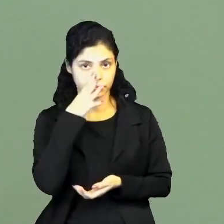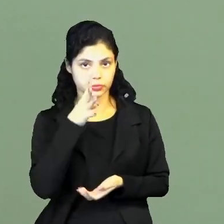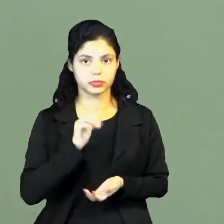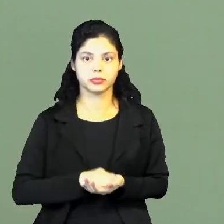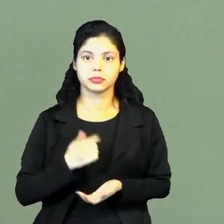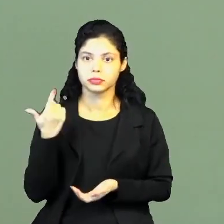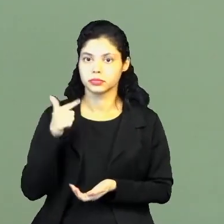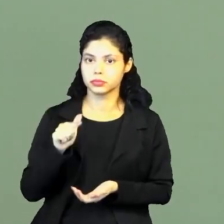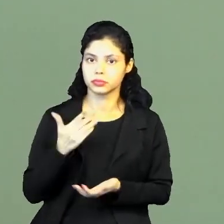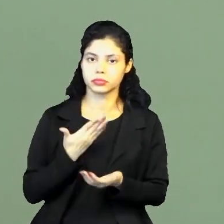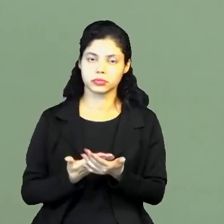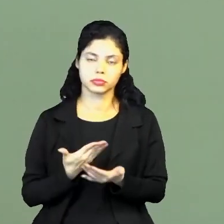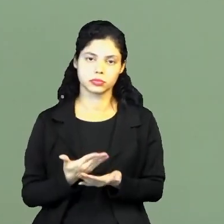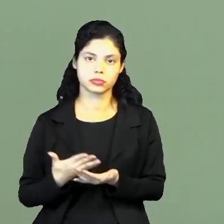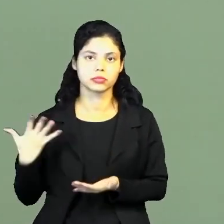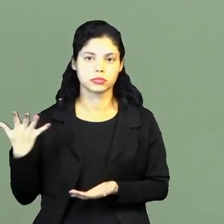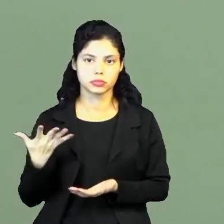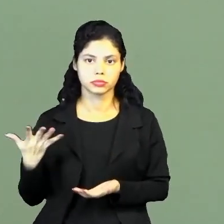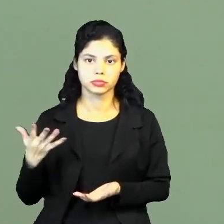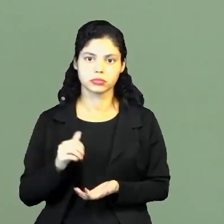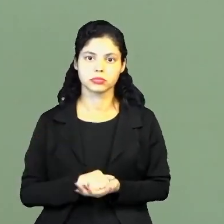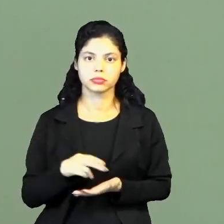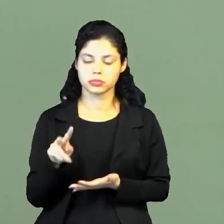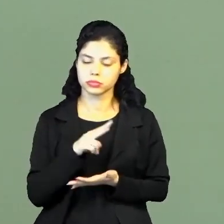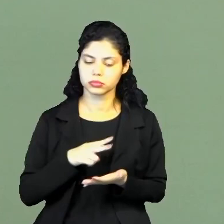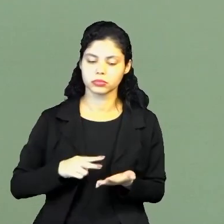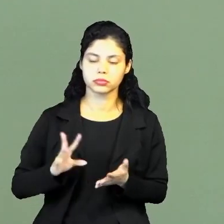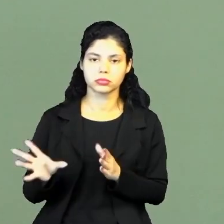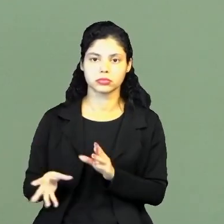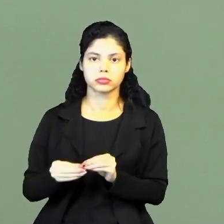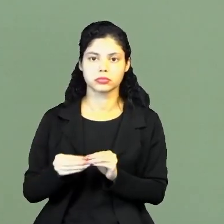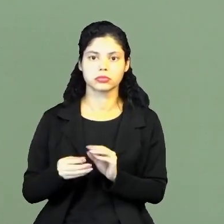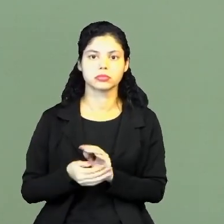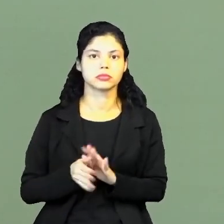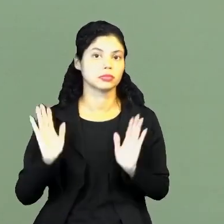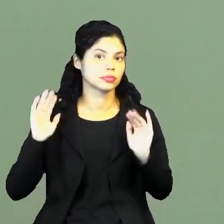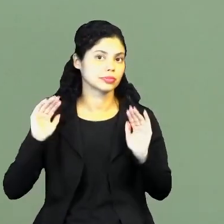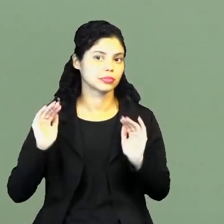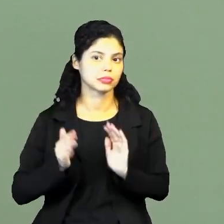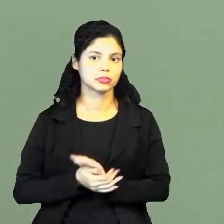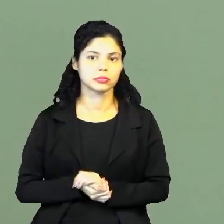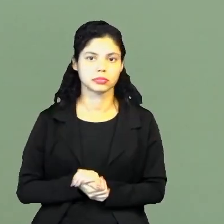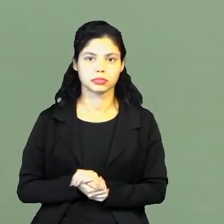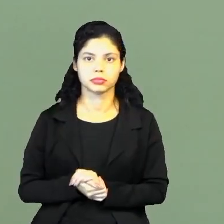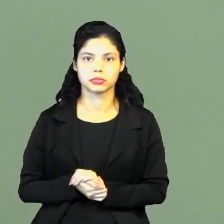rever as aulas, tá? Sem bazar e fazer leituras adicionais. Adiós!